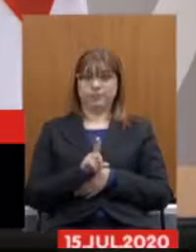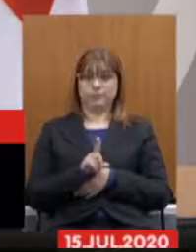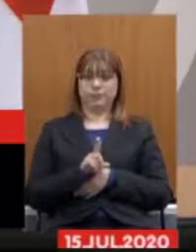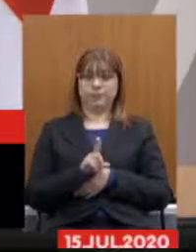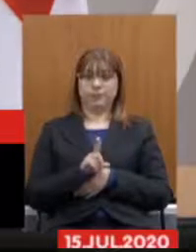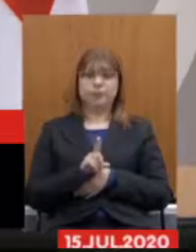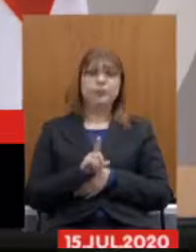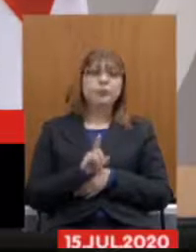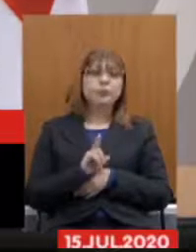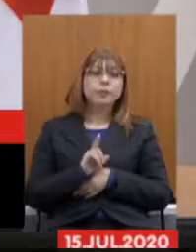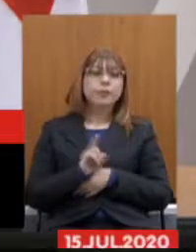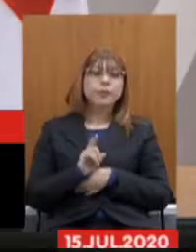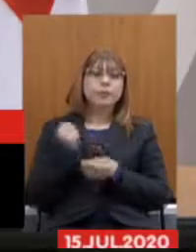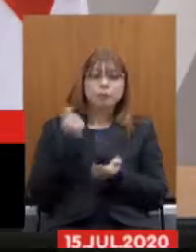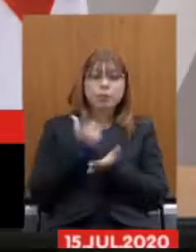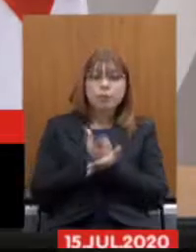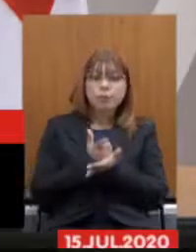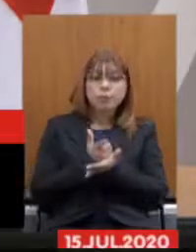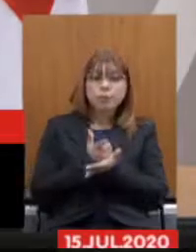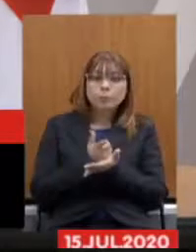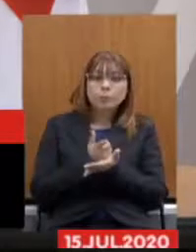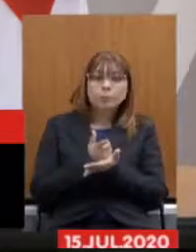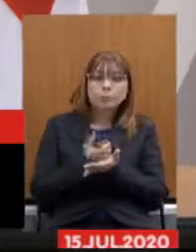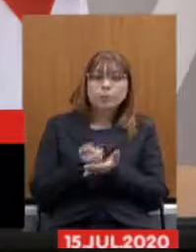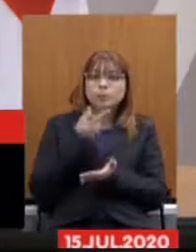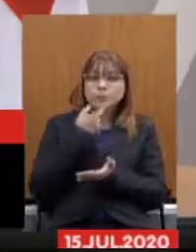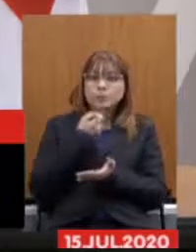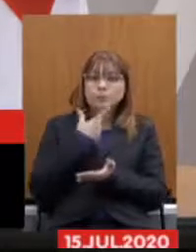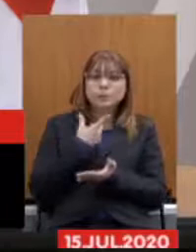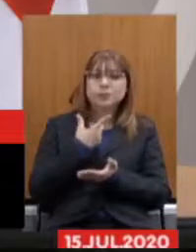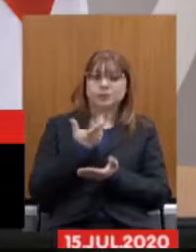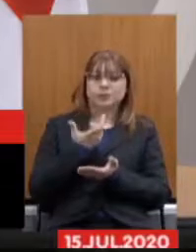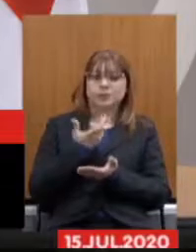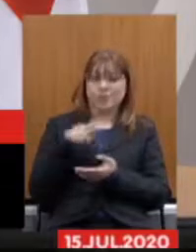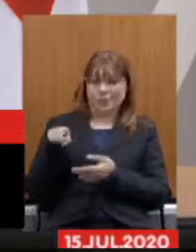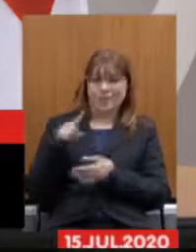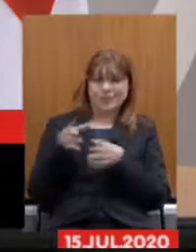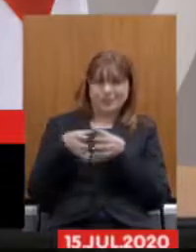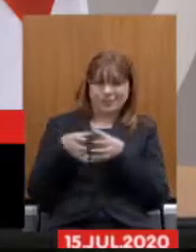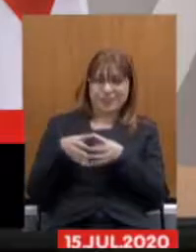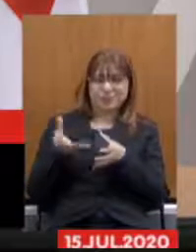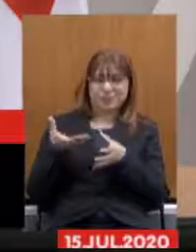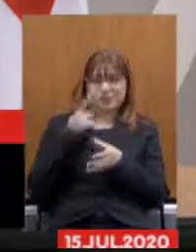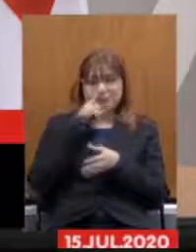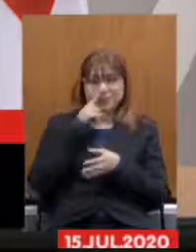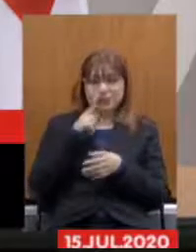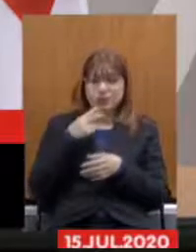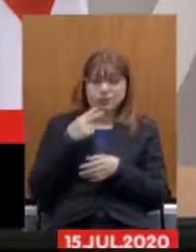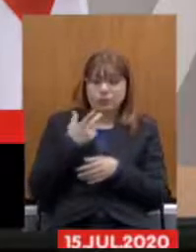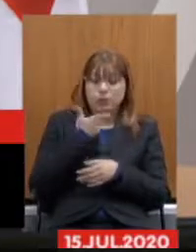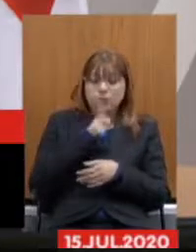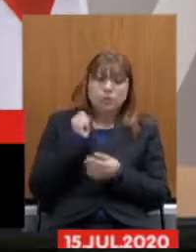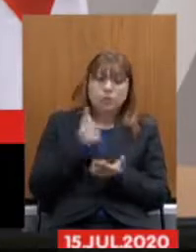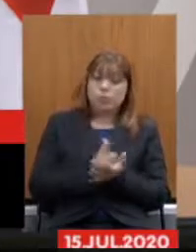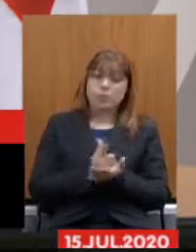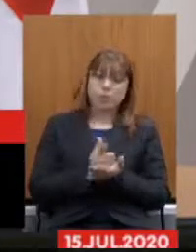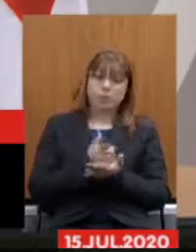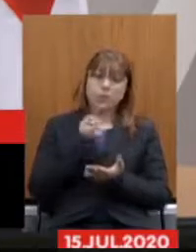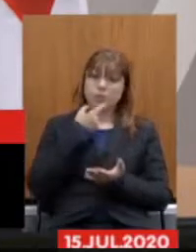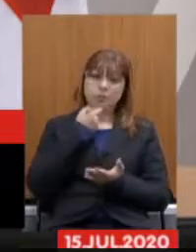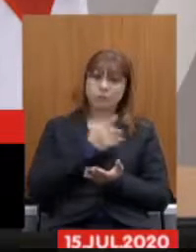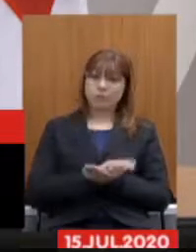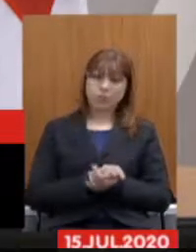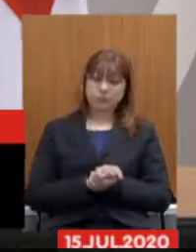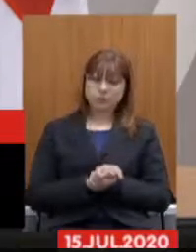comprar medicamentos esse de grupo de risco devido à idade nem comprar medicamentos está conseguindo fazer